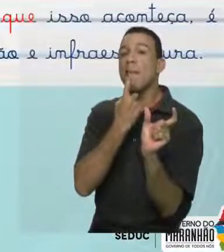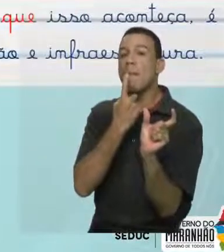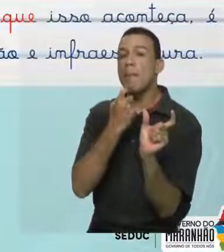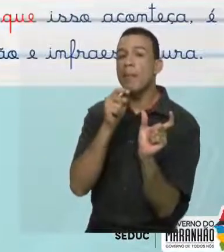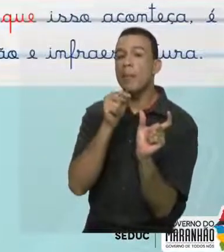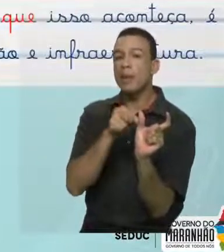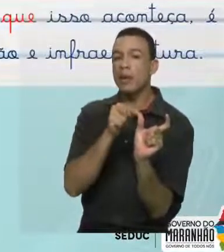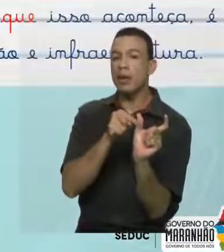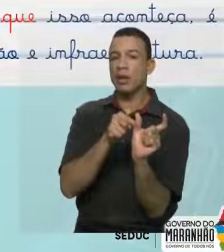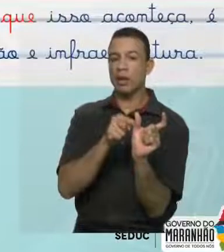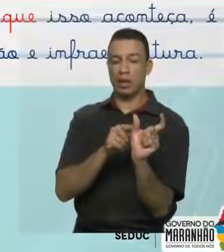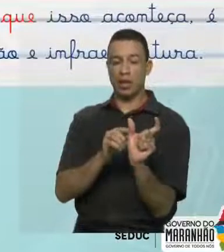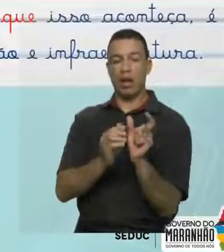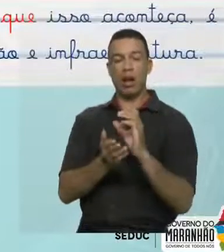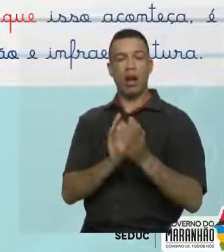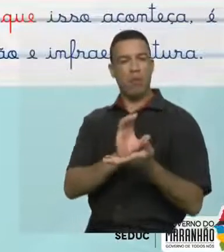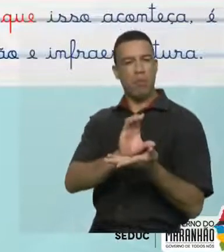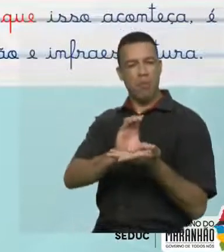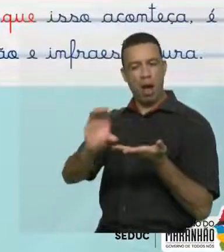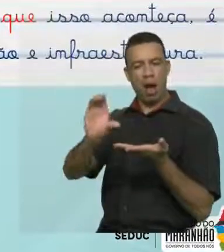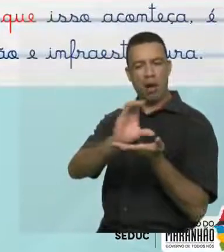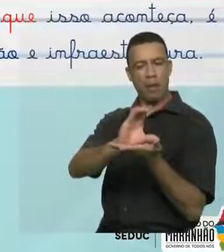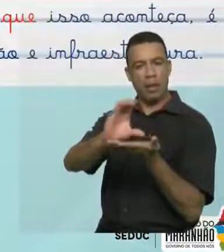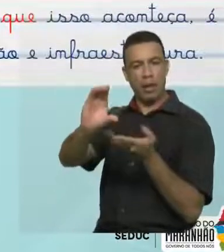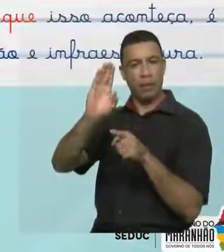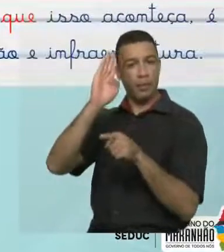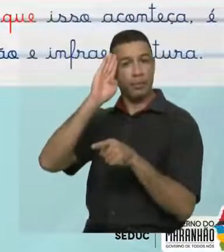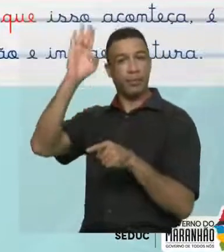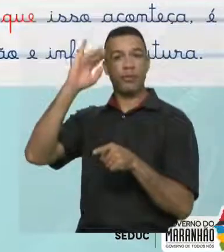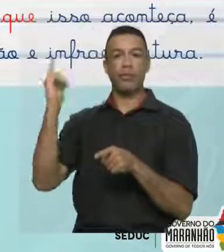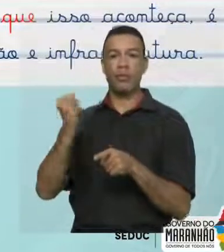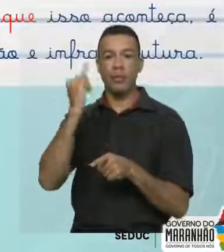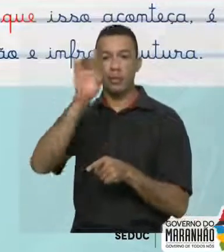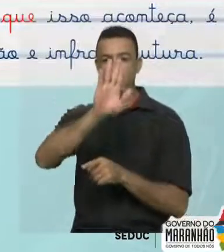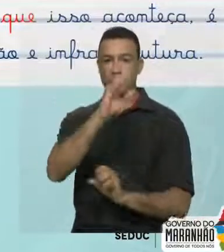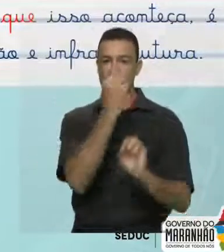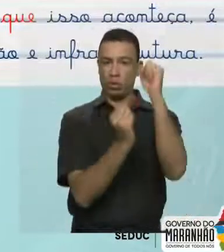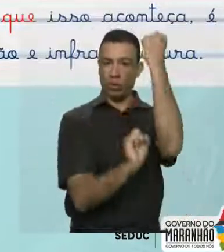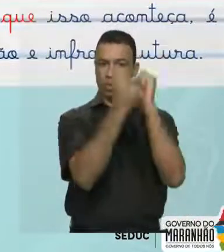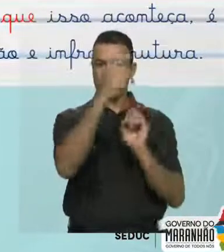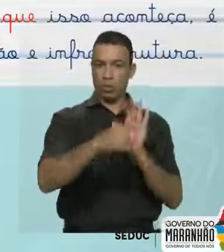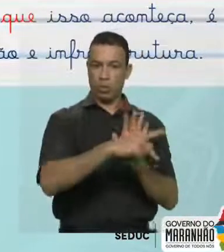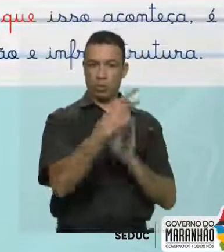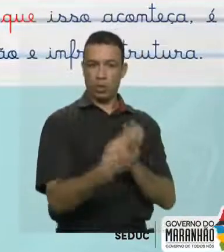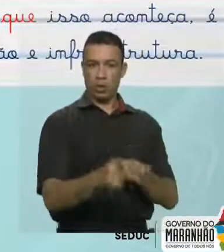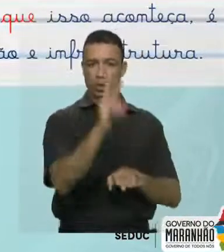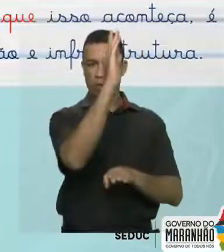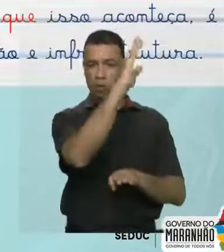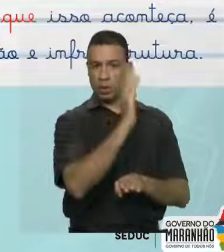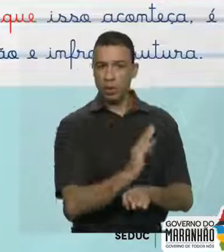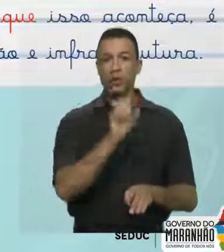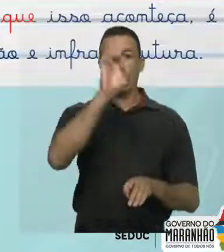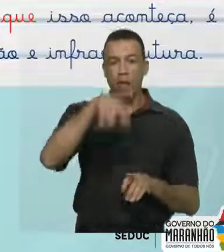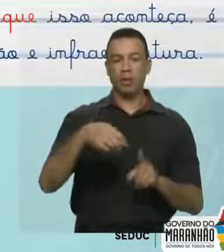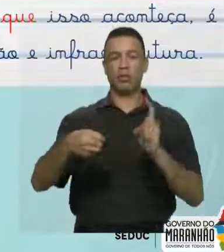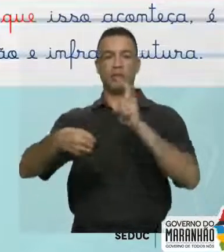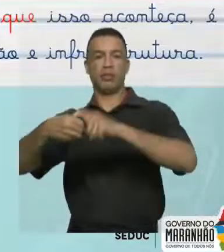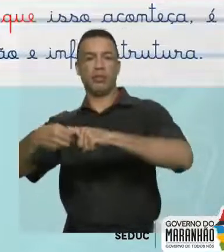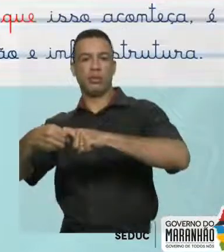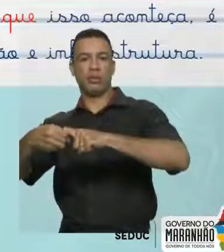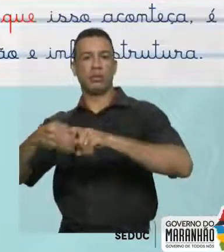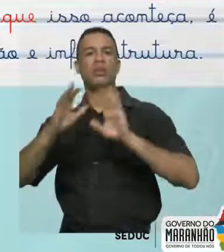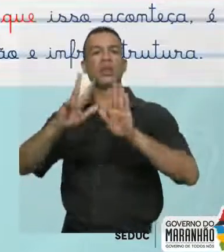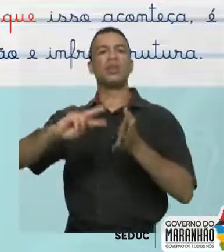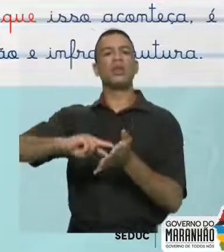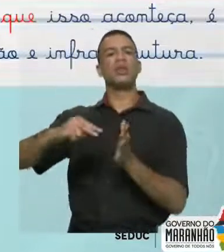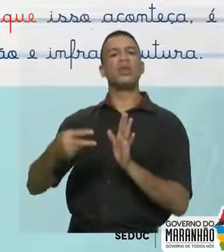Ainda que esses investimentos tenham sido fundamentais, a industrialização do Brasil é tida como dependente. Qual é a relação de sentido